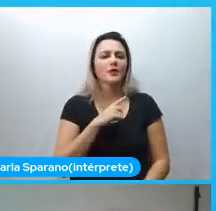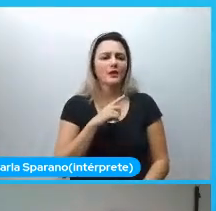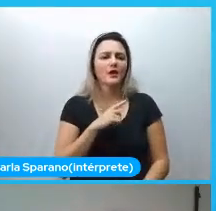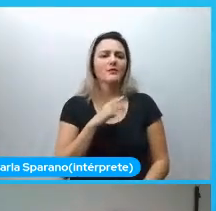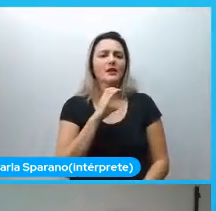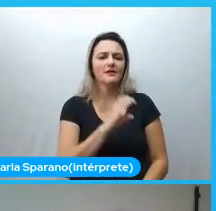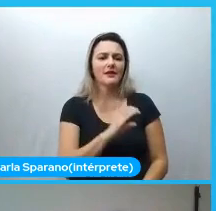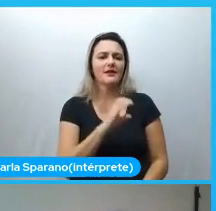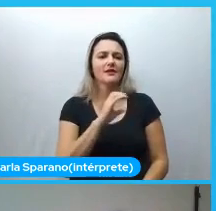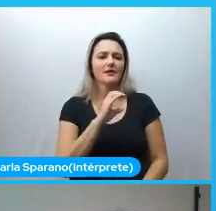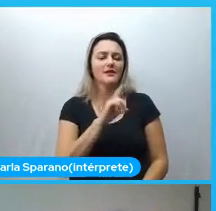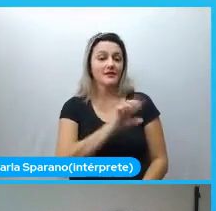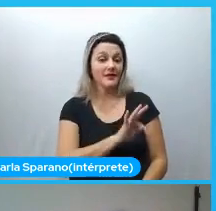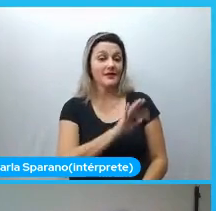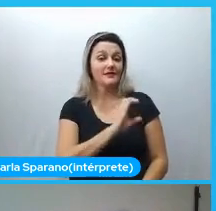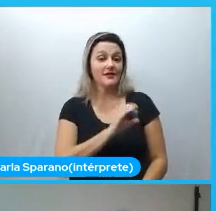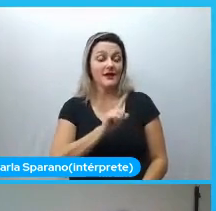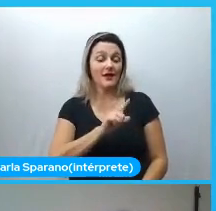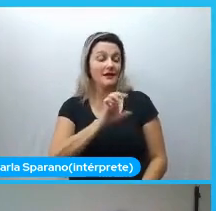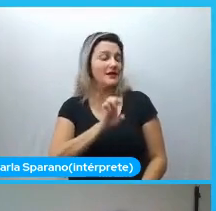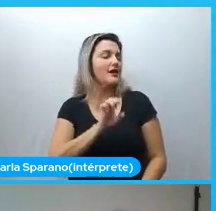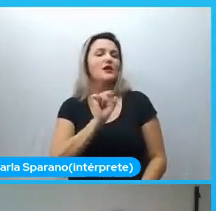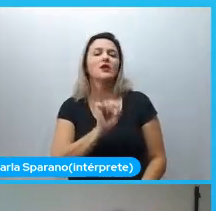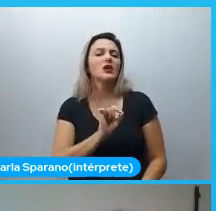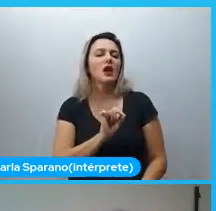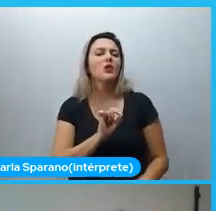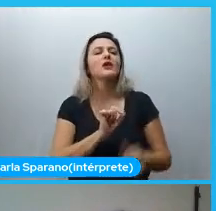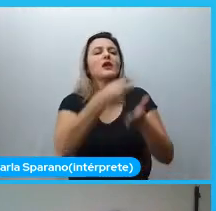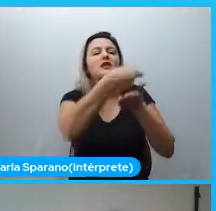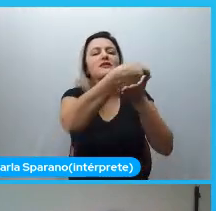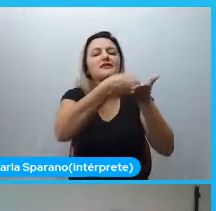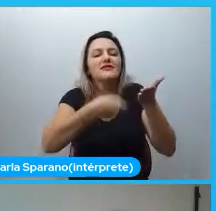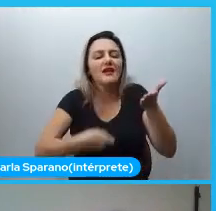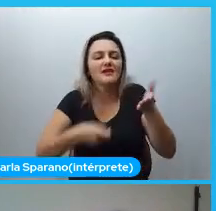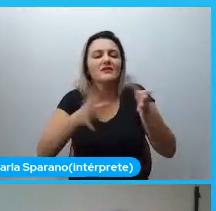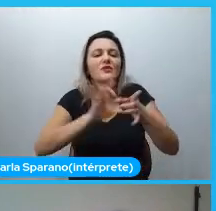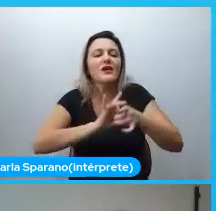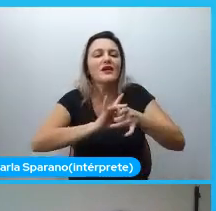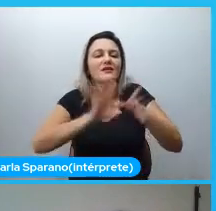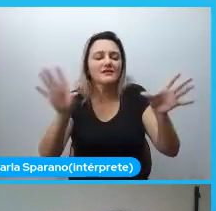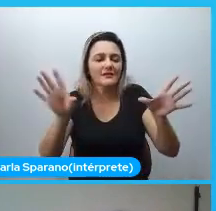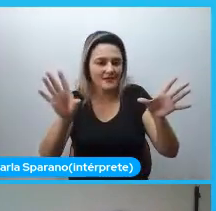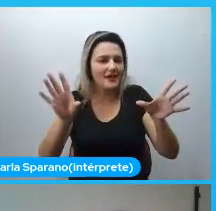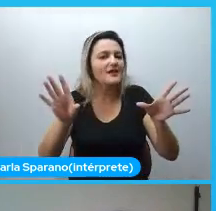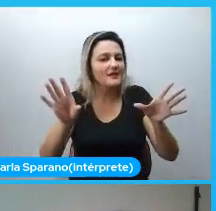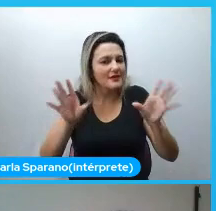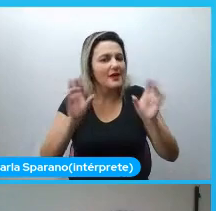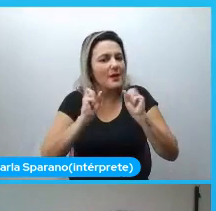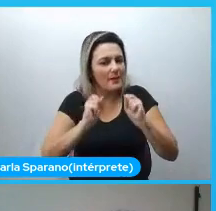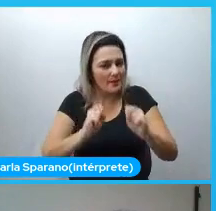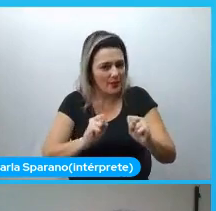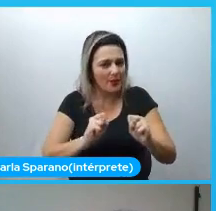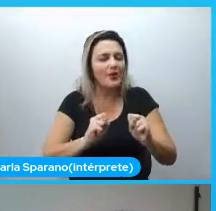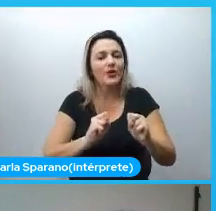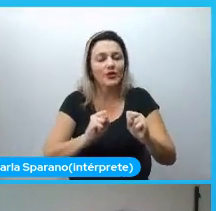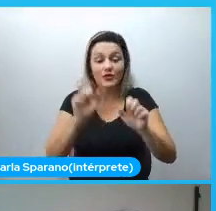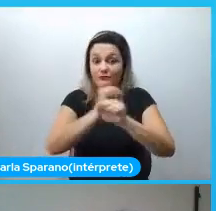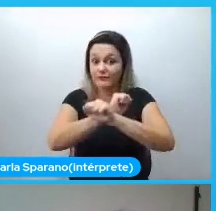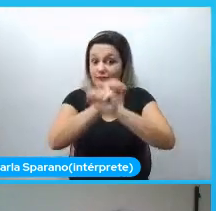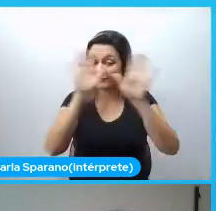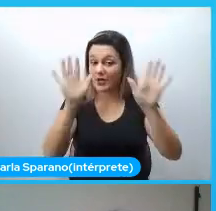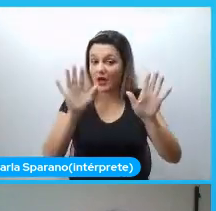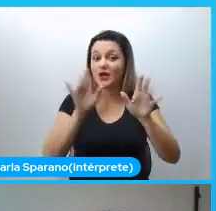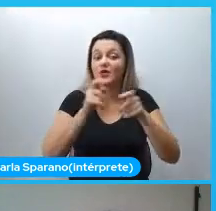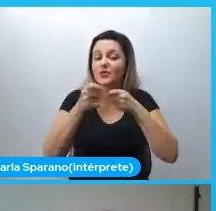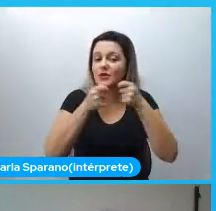termo de consentimento livre esclarecido. Isso também, algumas